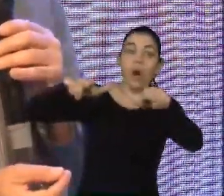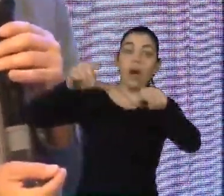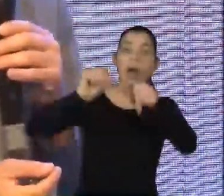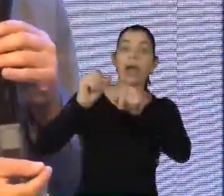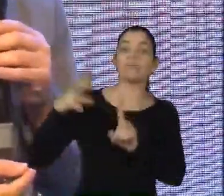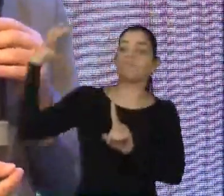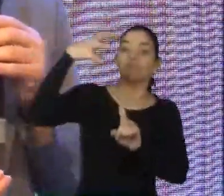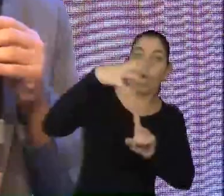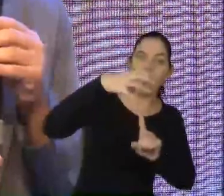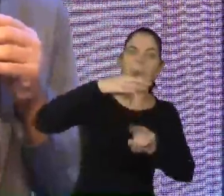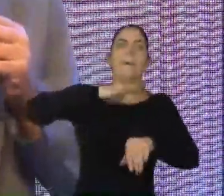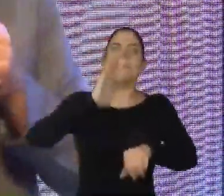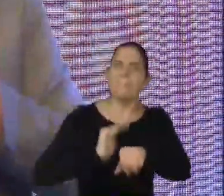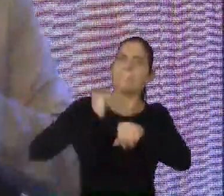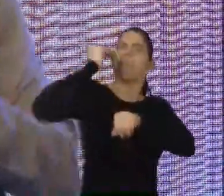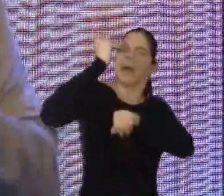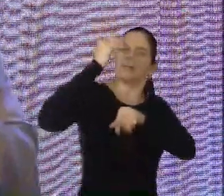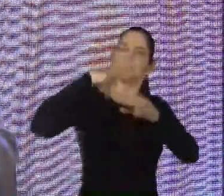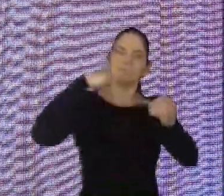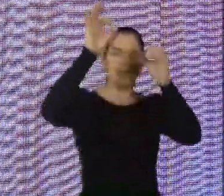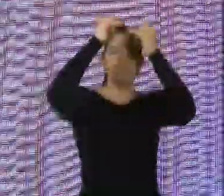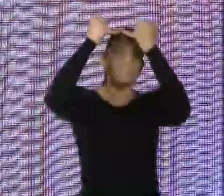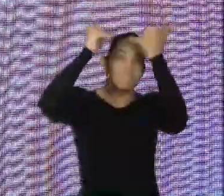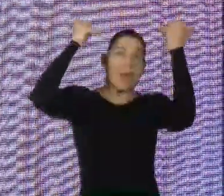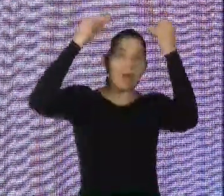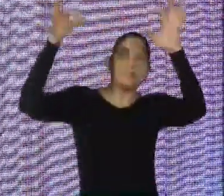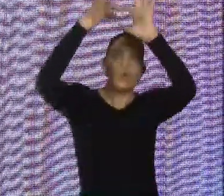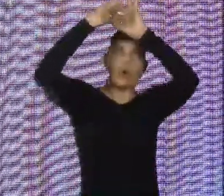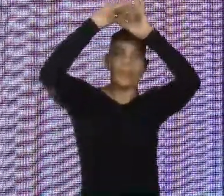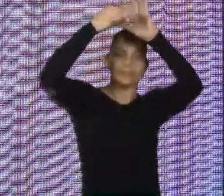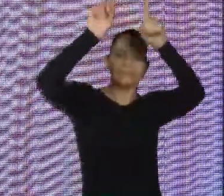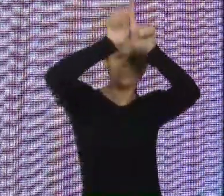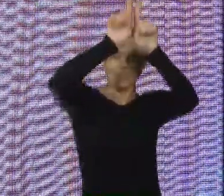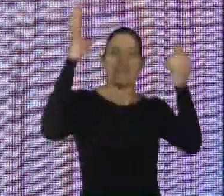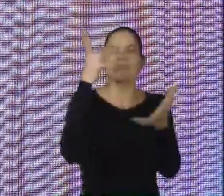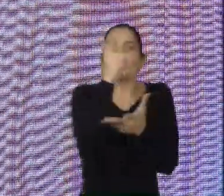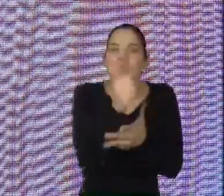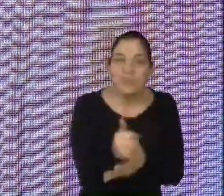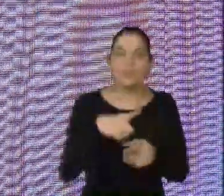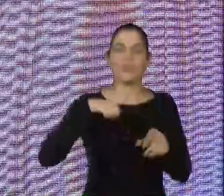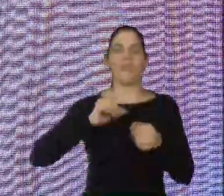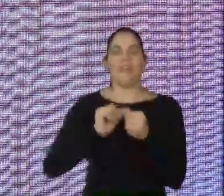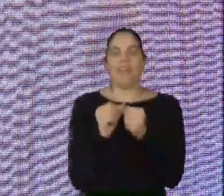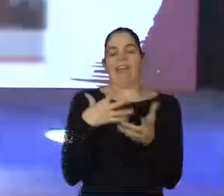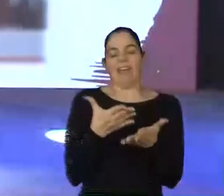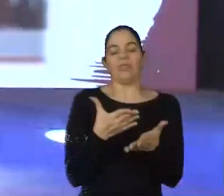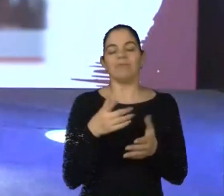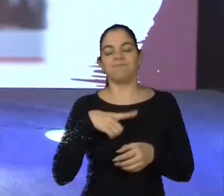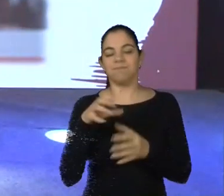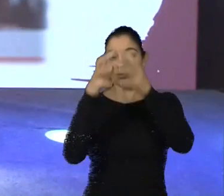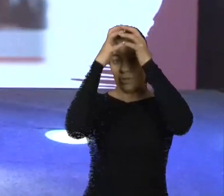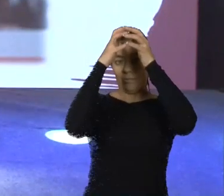do número de neurônios, com mudança do padrão da sinapse, a formação de novas sinapses, mas isso chega a impactar no volume do cérebro, propriamente dito.